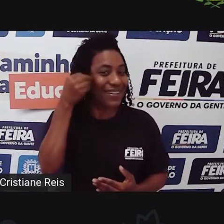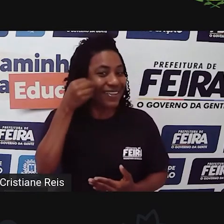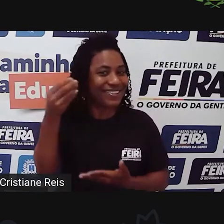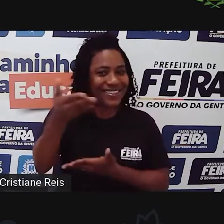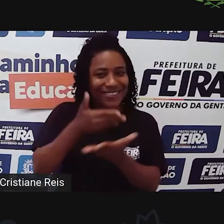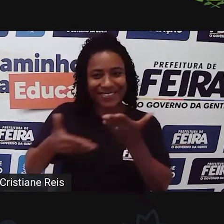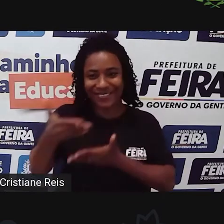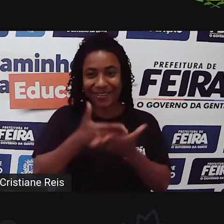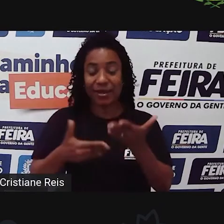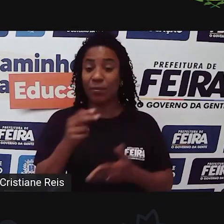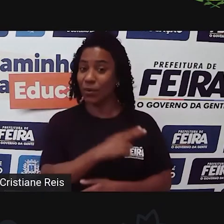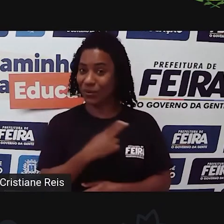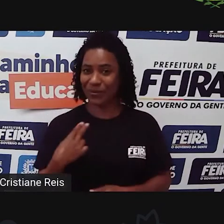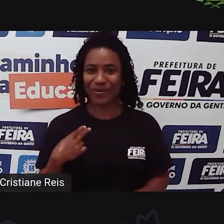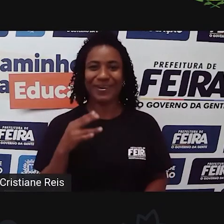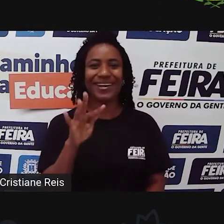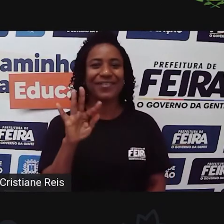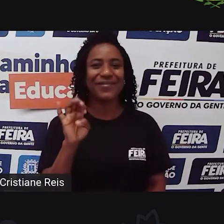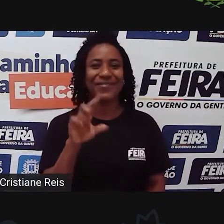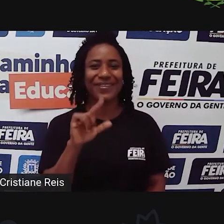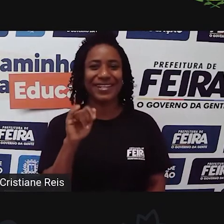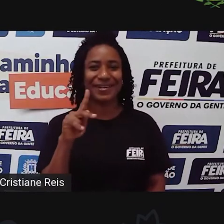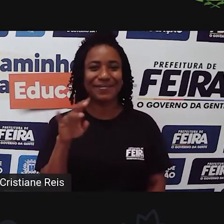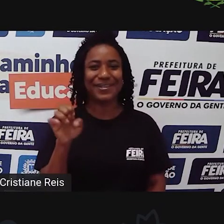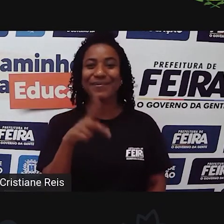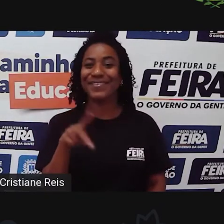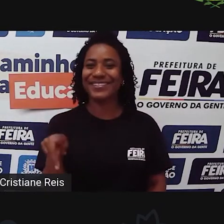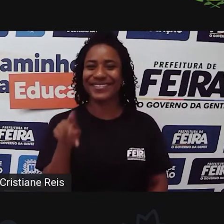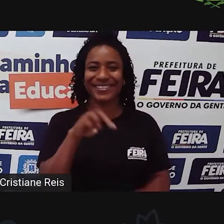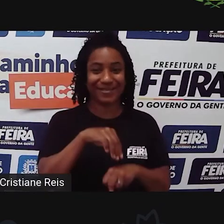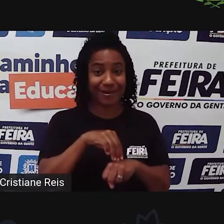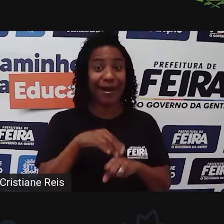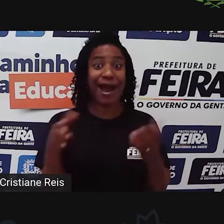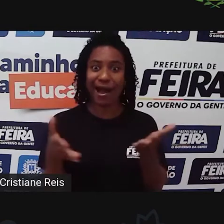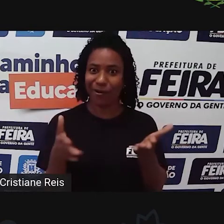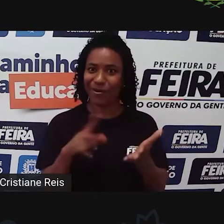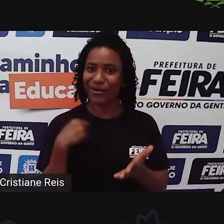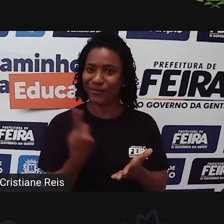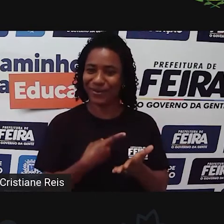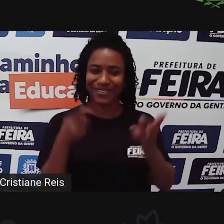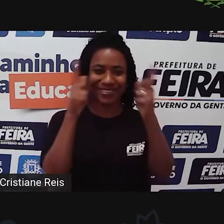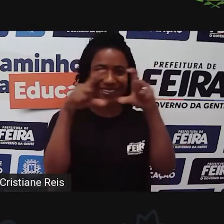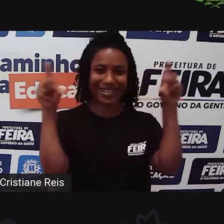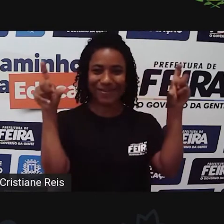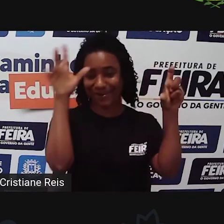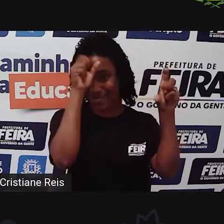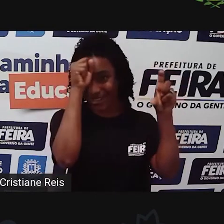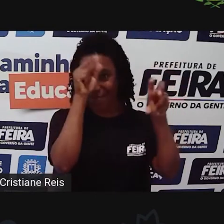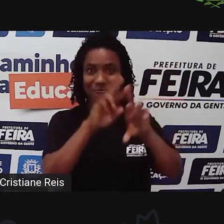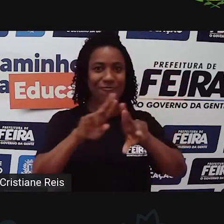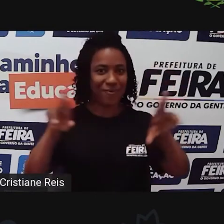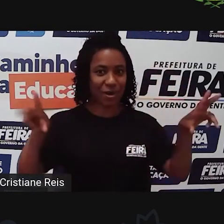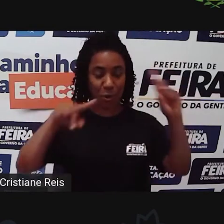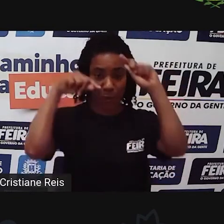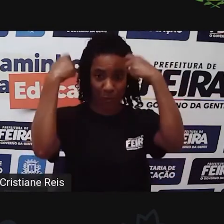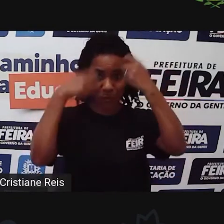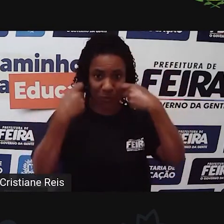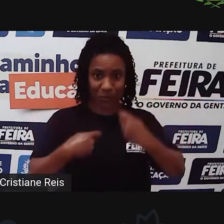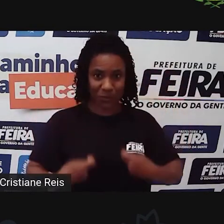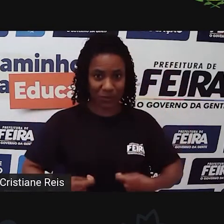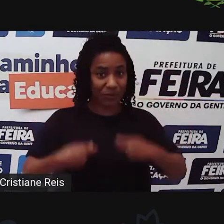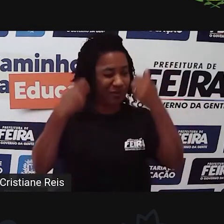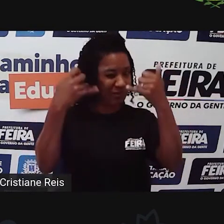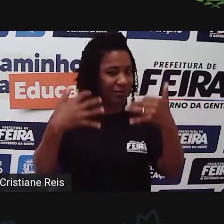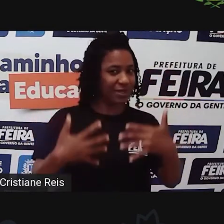Municipal e nesse momento a gente vai estar discutindo diversos temas, certo? Vou fazer agora a minha audiodescrição.